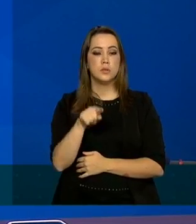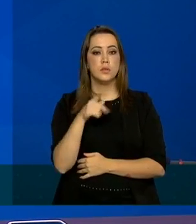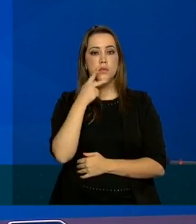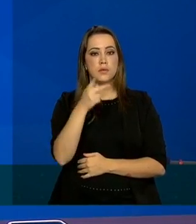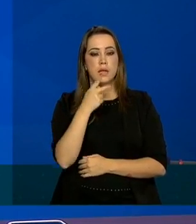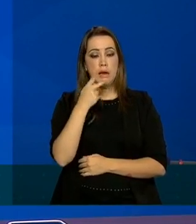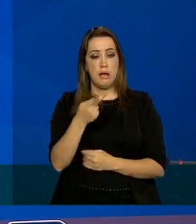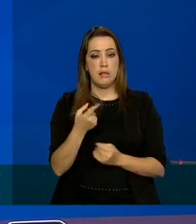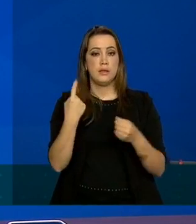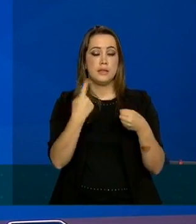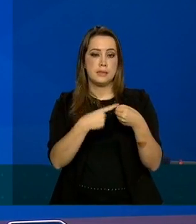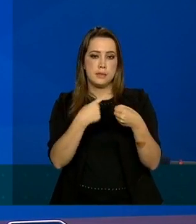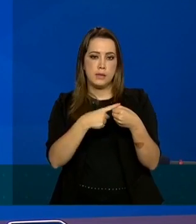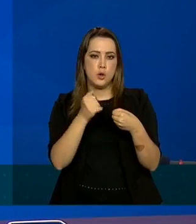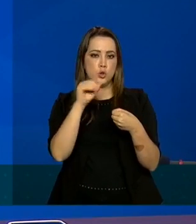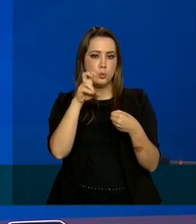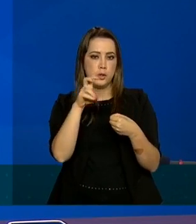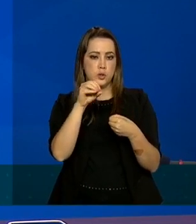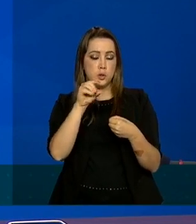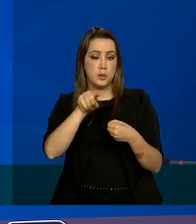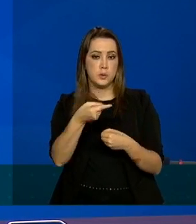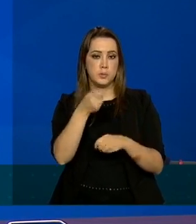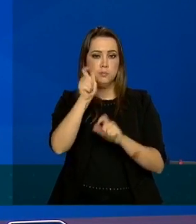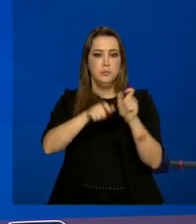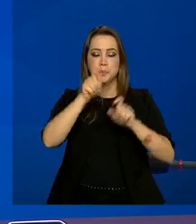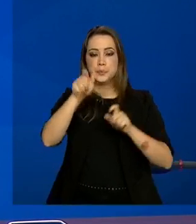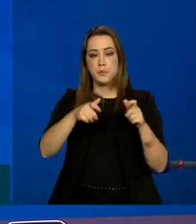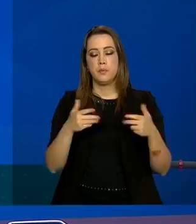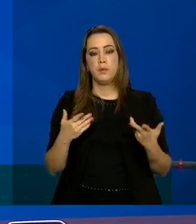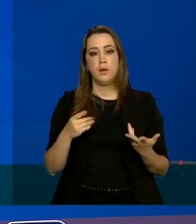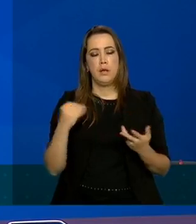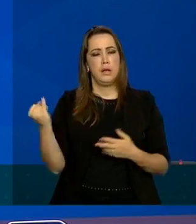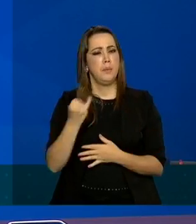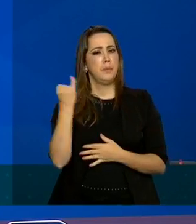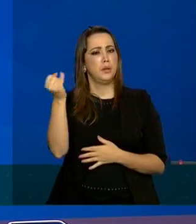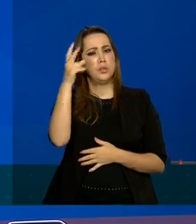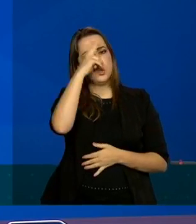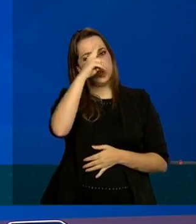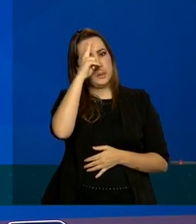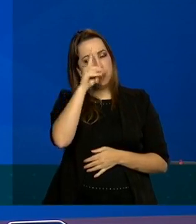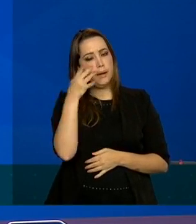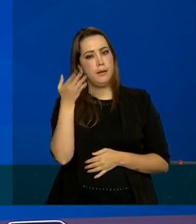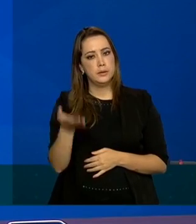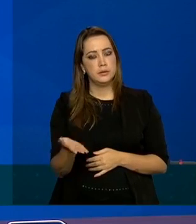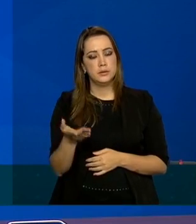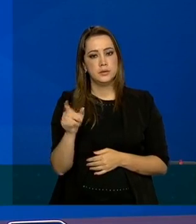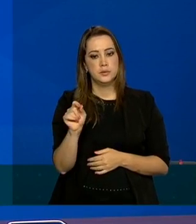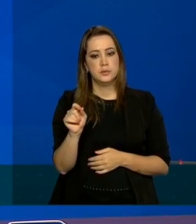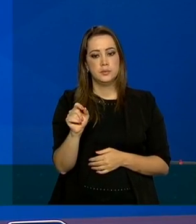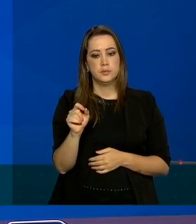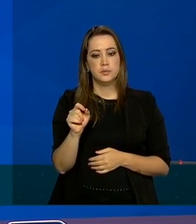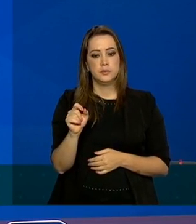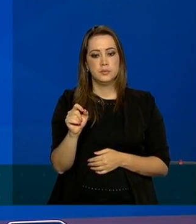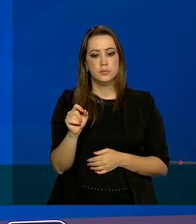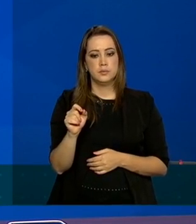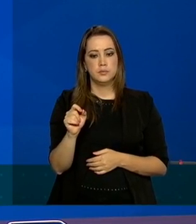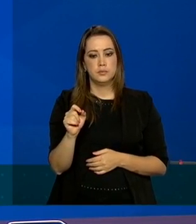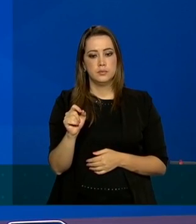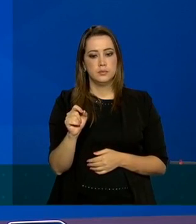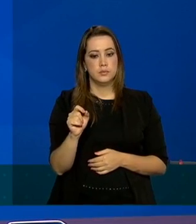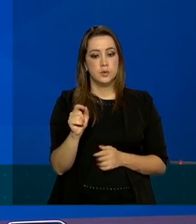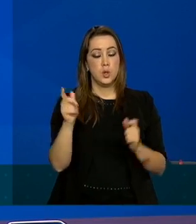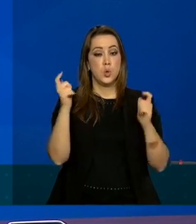municípios com mais de 500 mil habitantes é importante relembrar que essa os postos